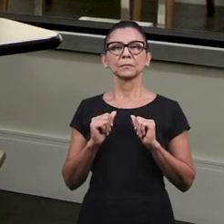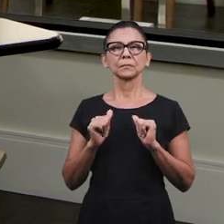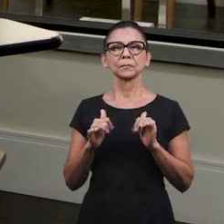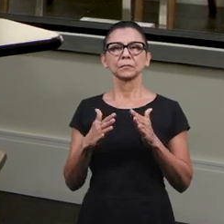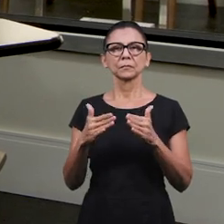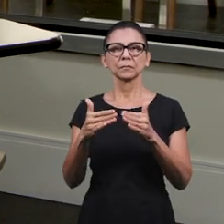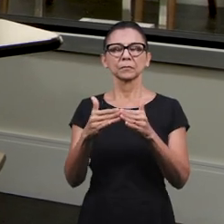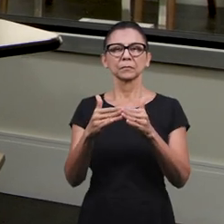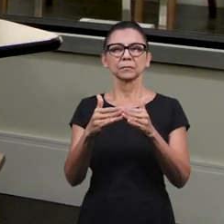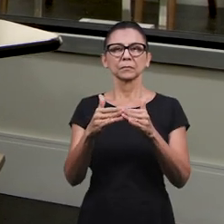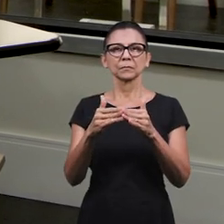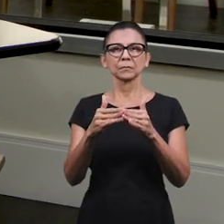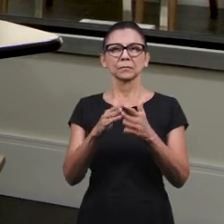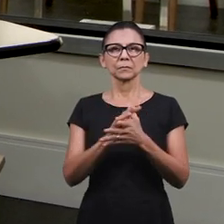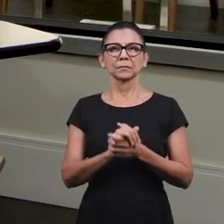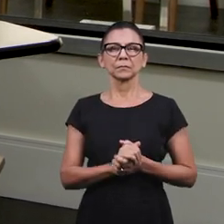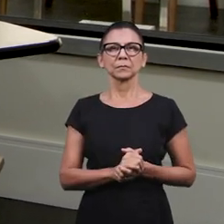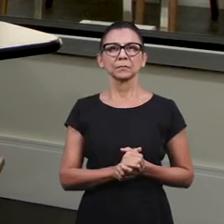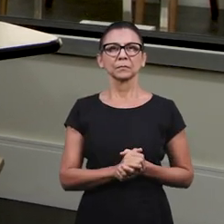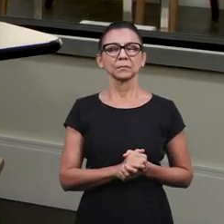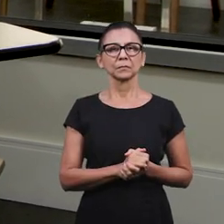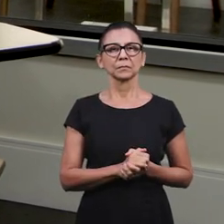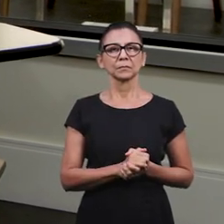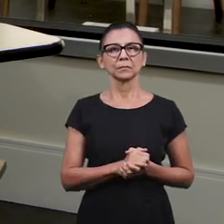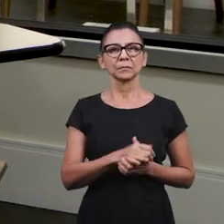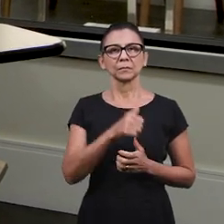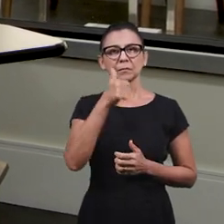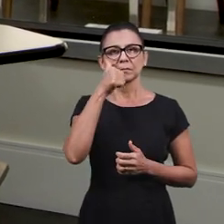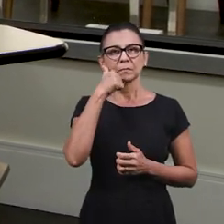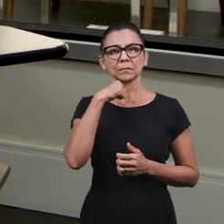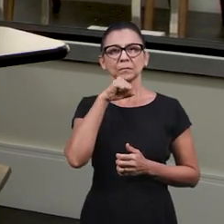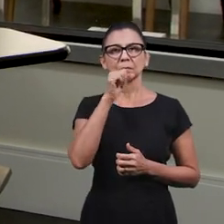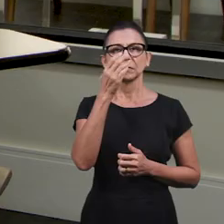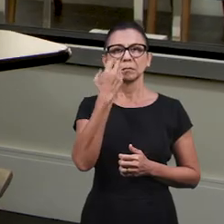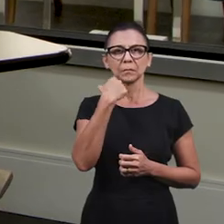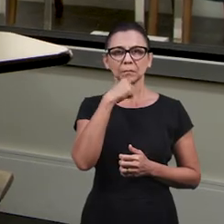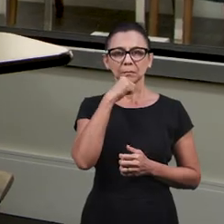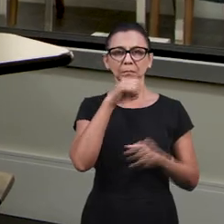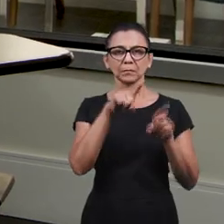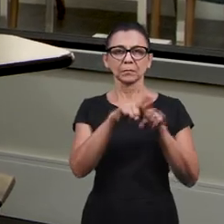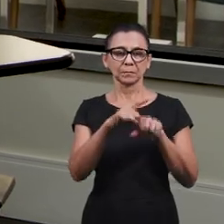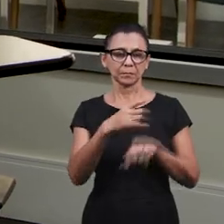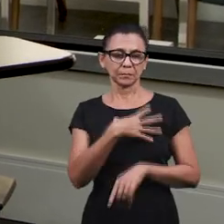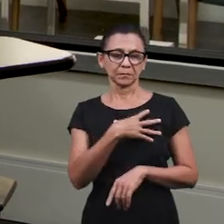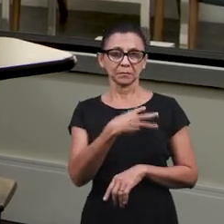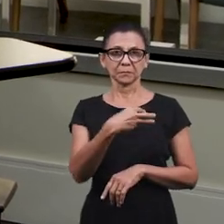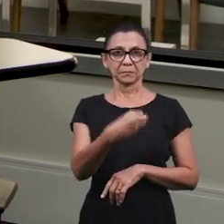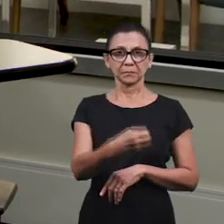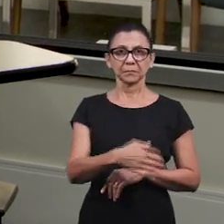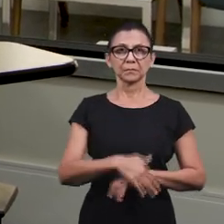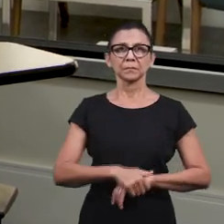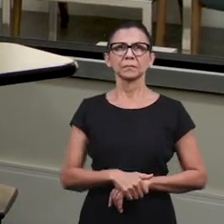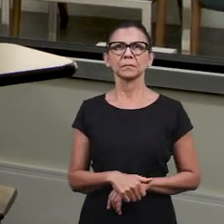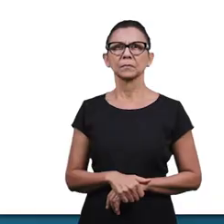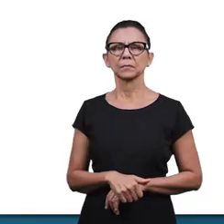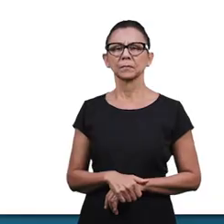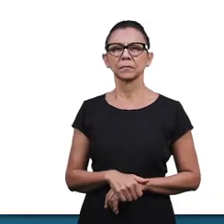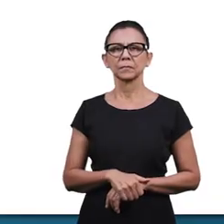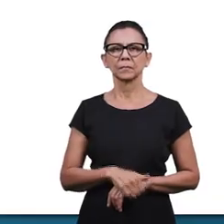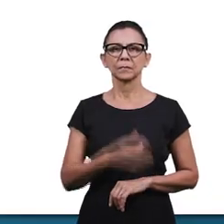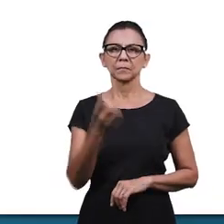destinada aos pais e crianças, ou seja, aos pais e aos filhos. E na quinta pergunta diz assim,